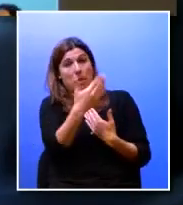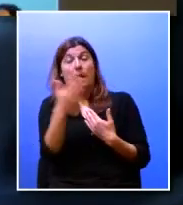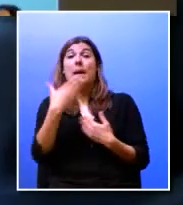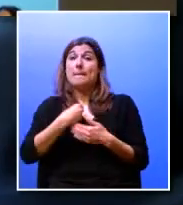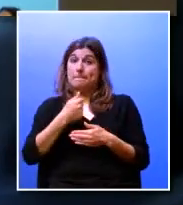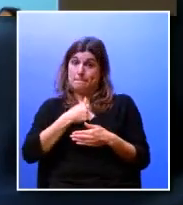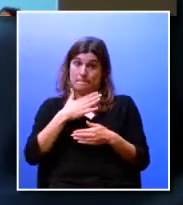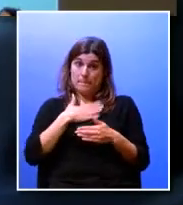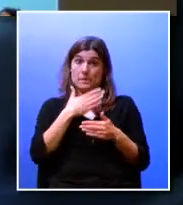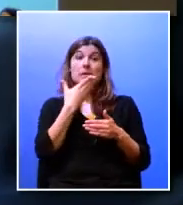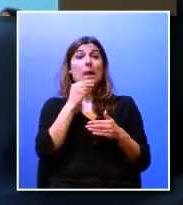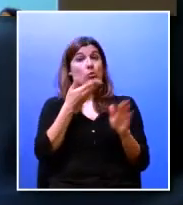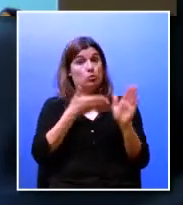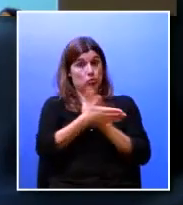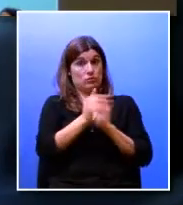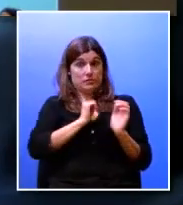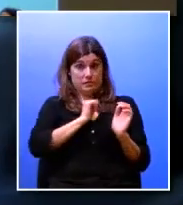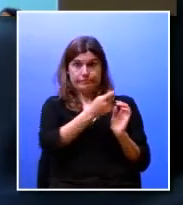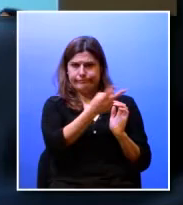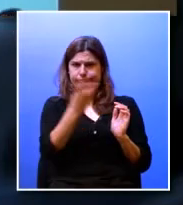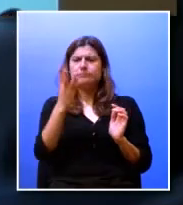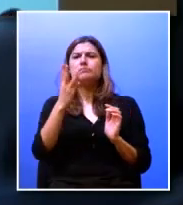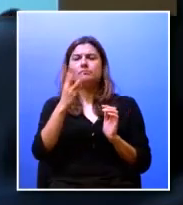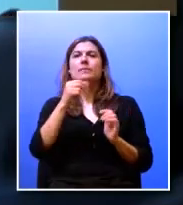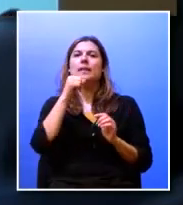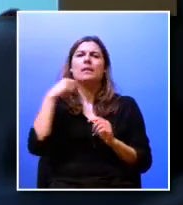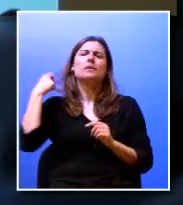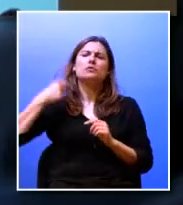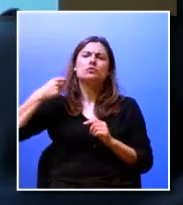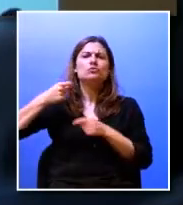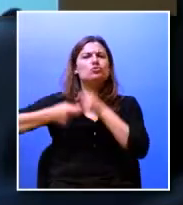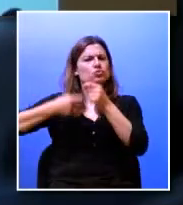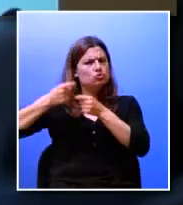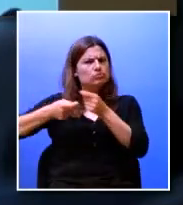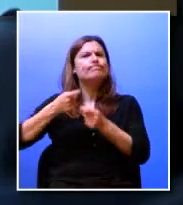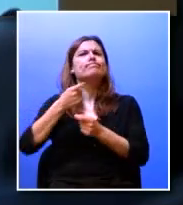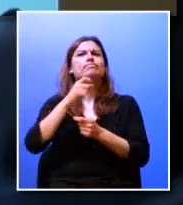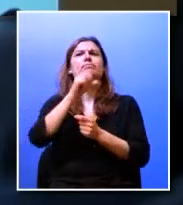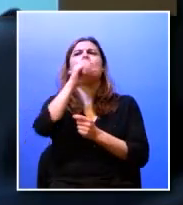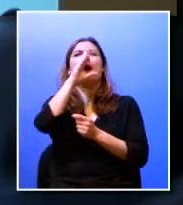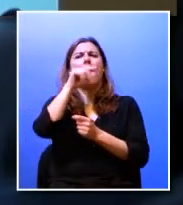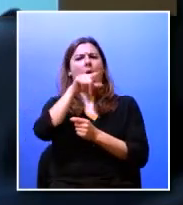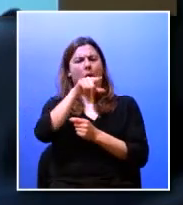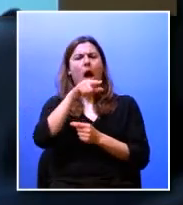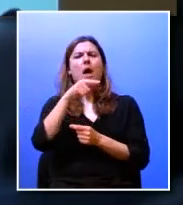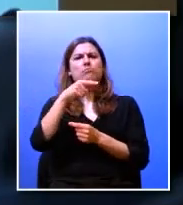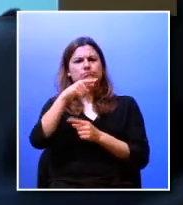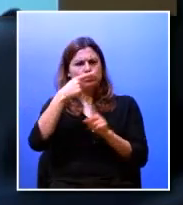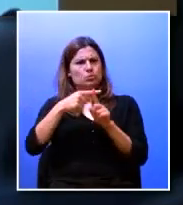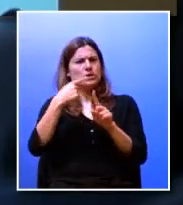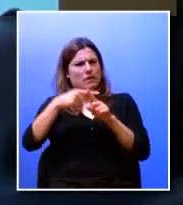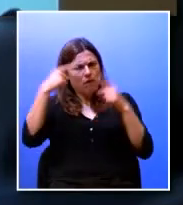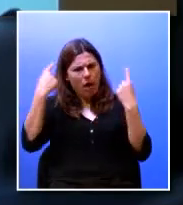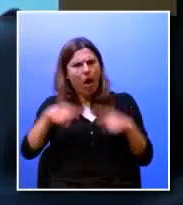têm progressivamente e paulatinamente percebido o potencial que isto tem claro que esta